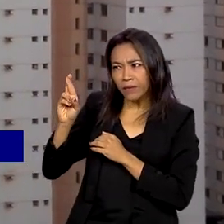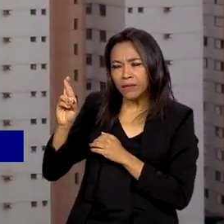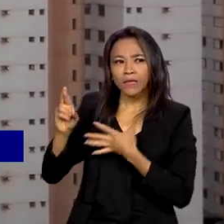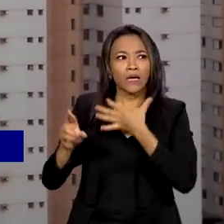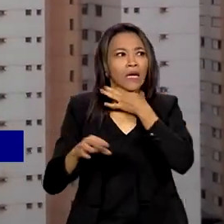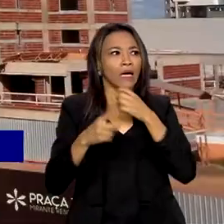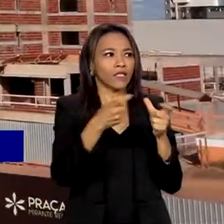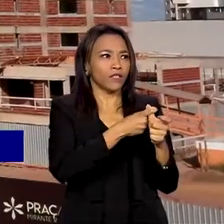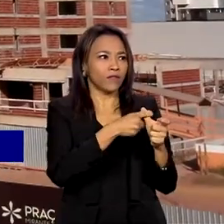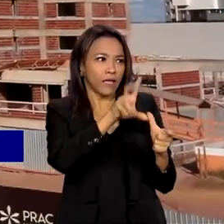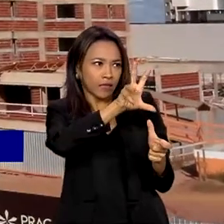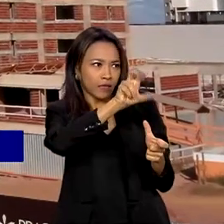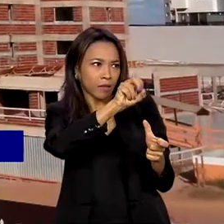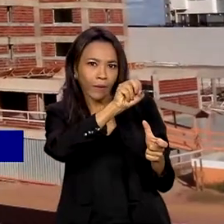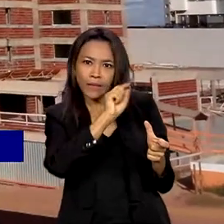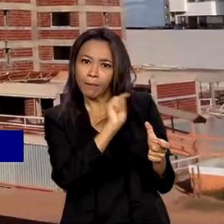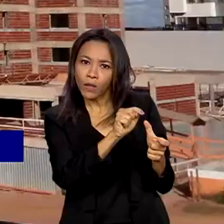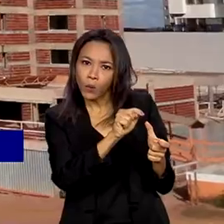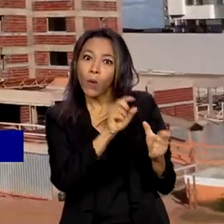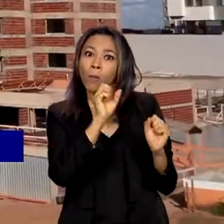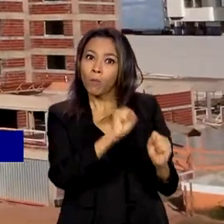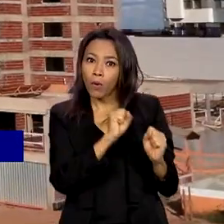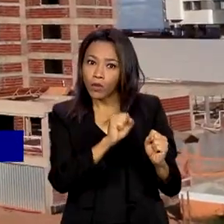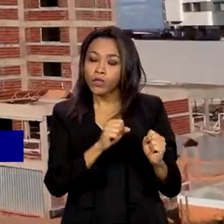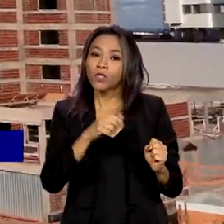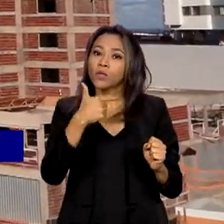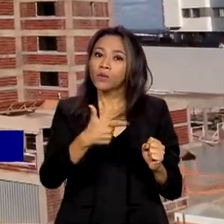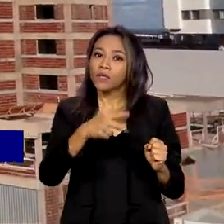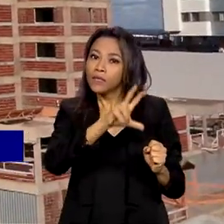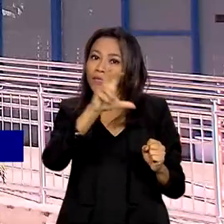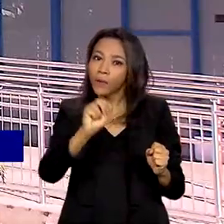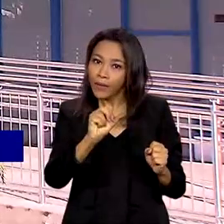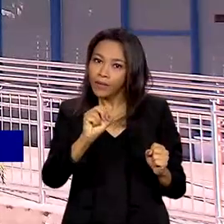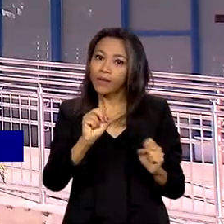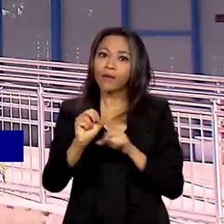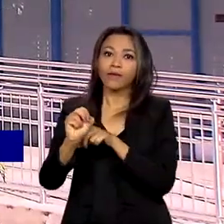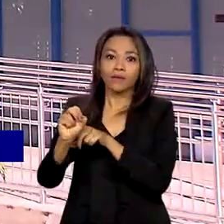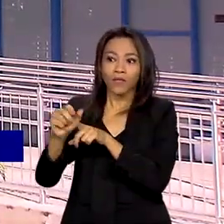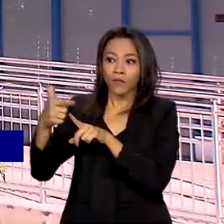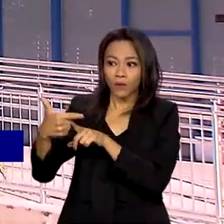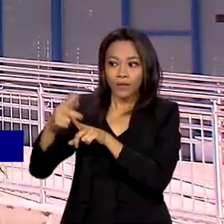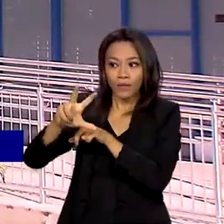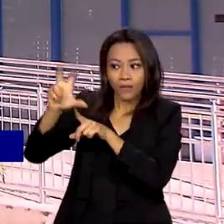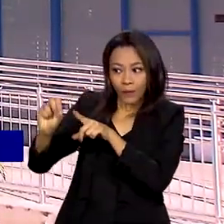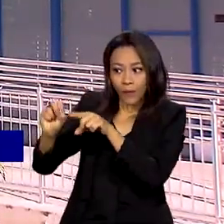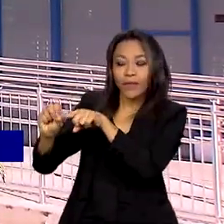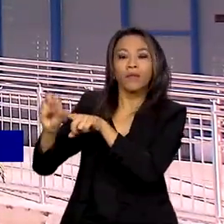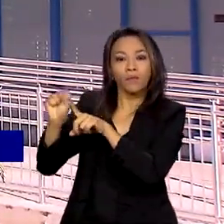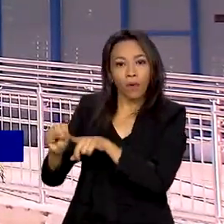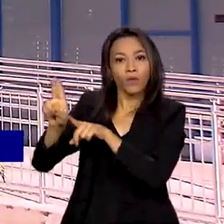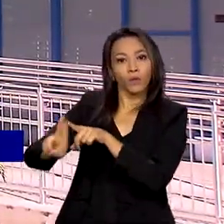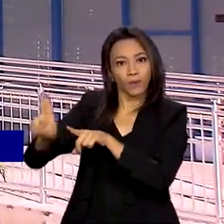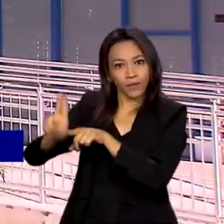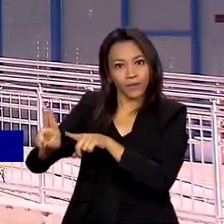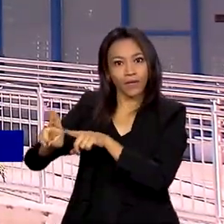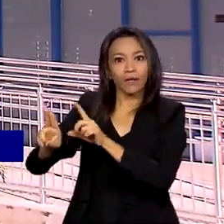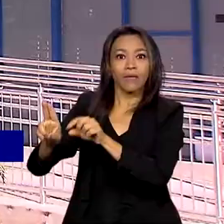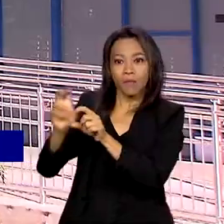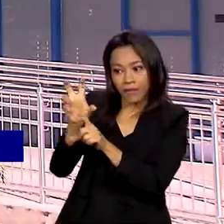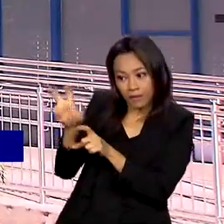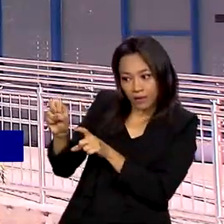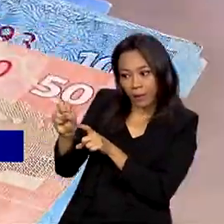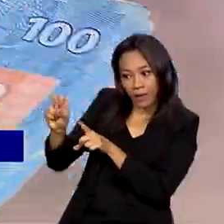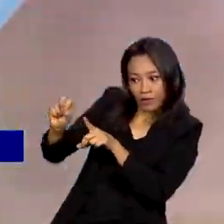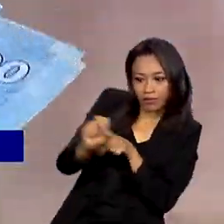$ 50 mil, ele poderá usar os R 250 mil restantes como garantia de outros empréstimos no mesmo